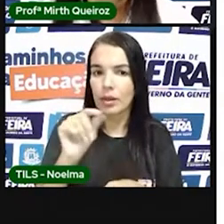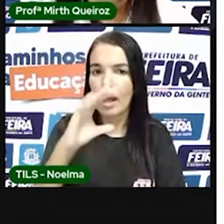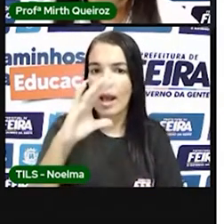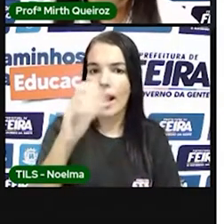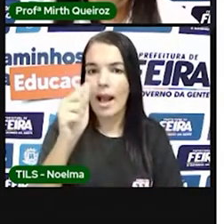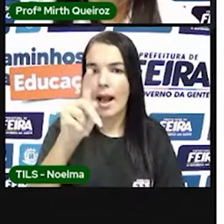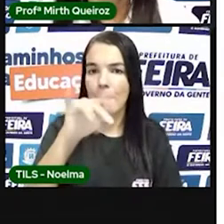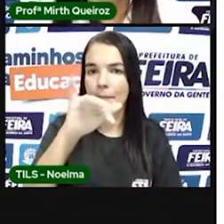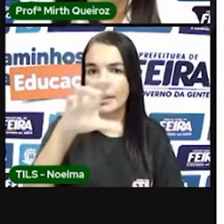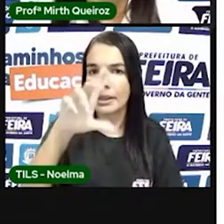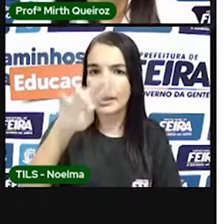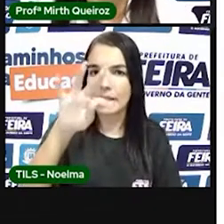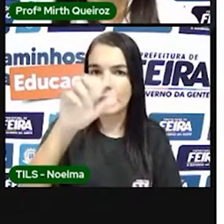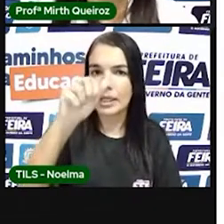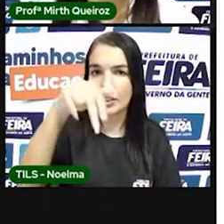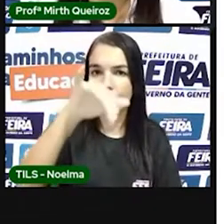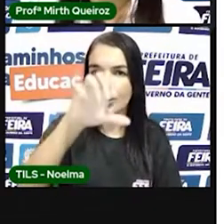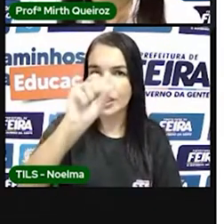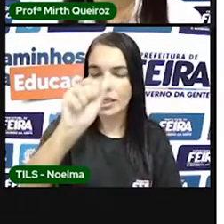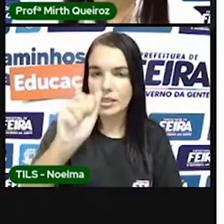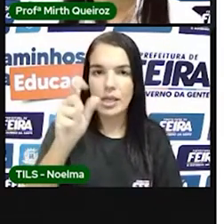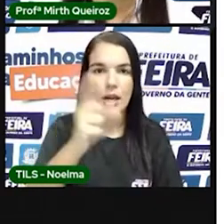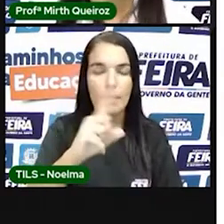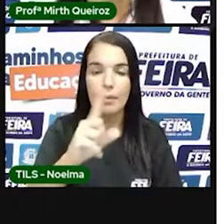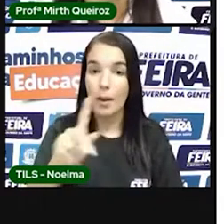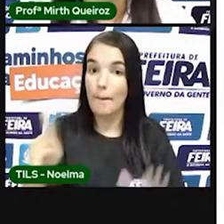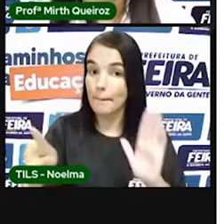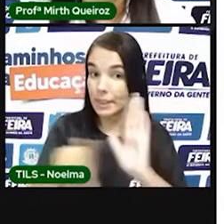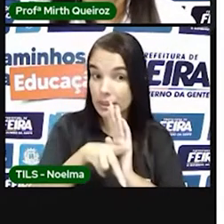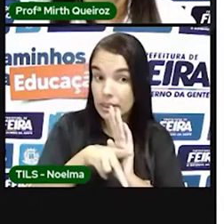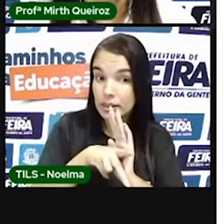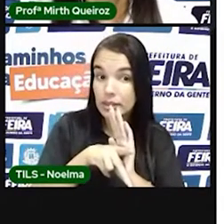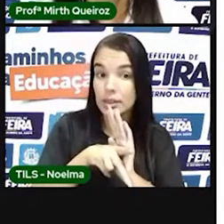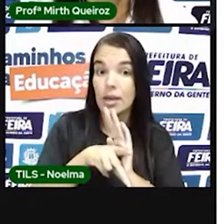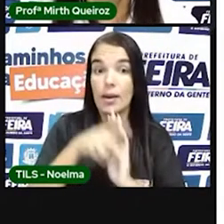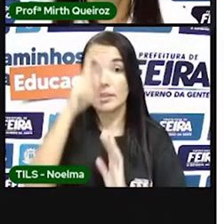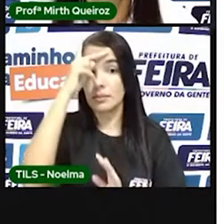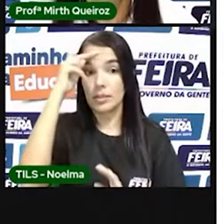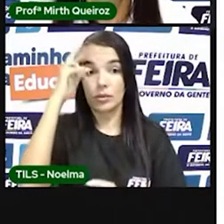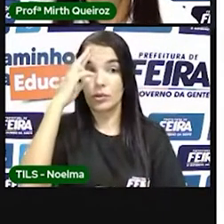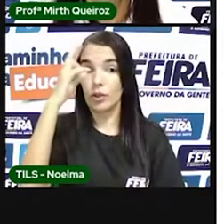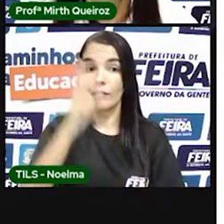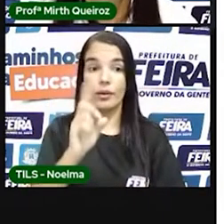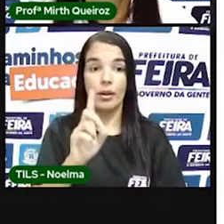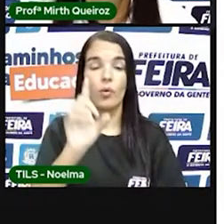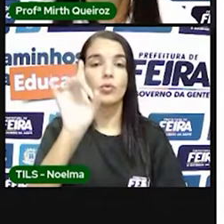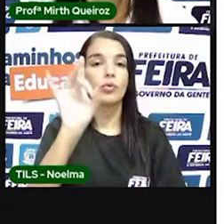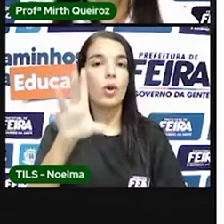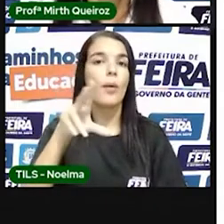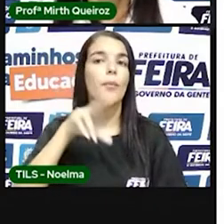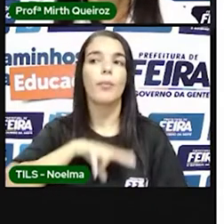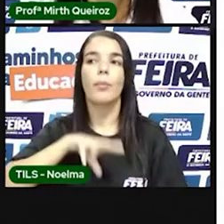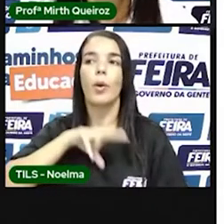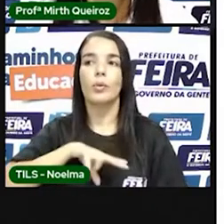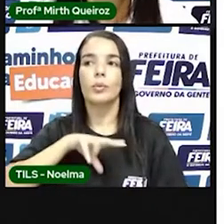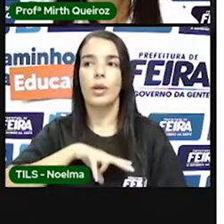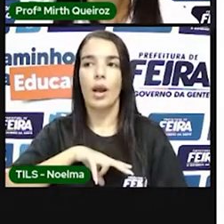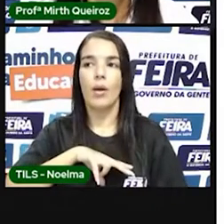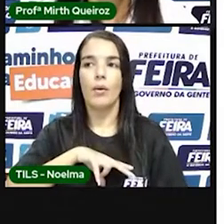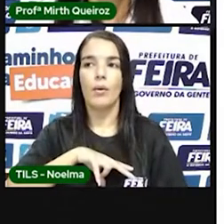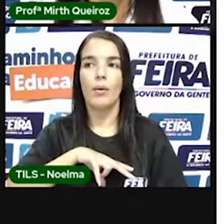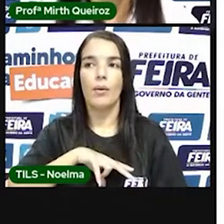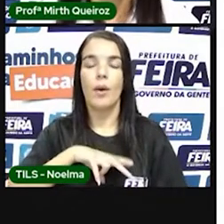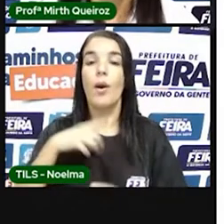donatários. Elas continuavam pertencendo à coroa portuguesa. Por isso,